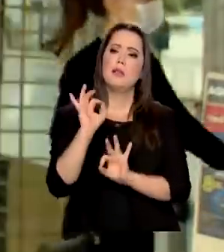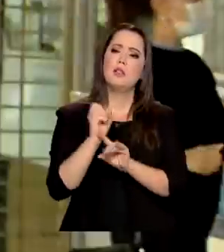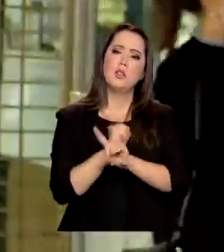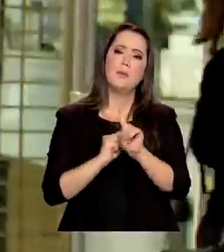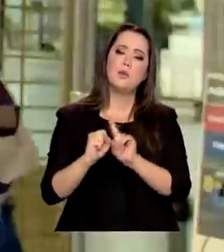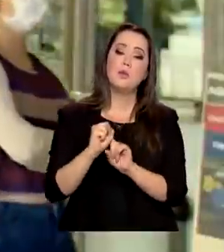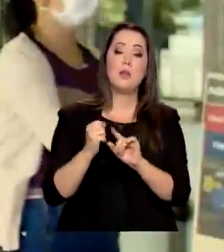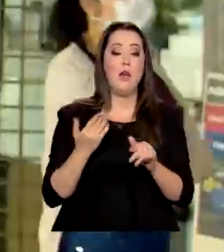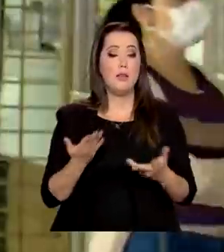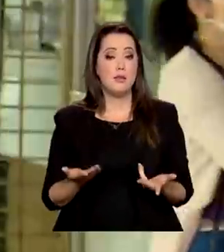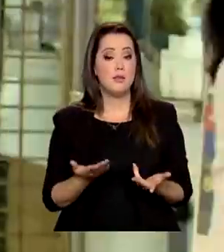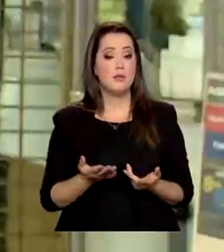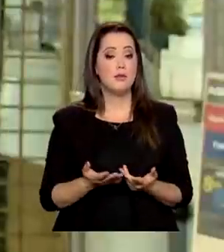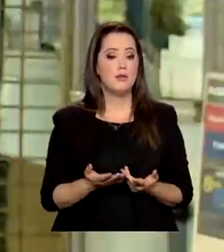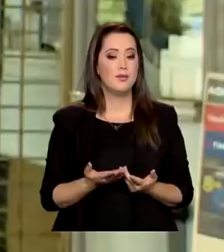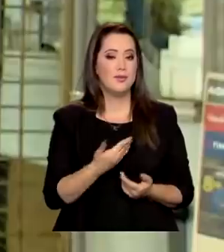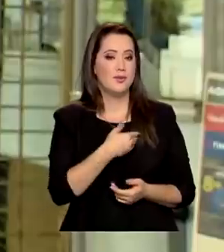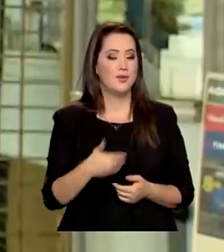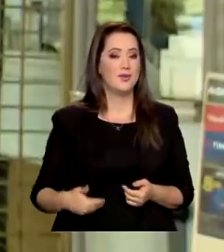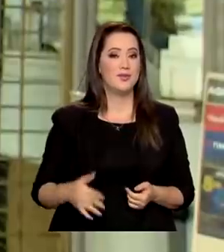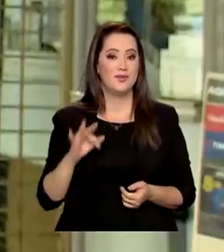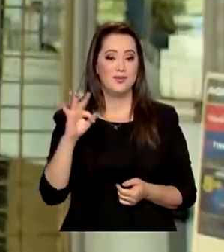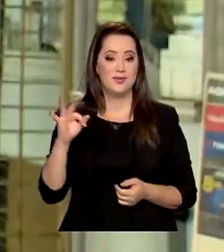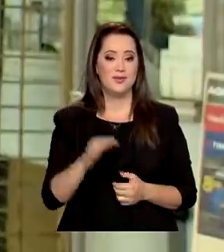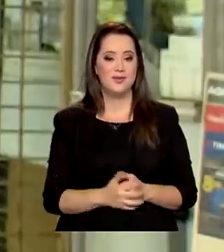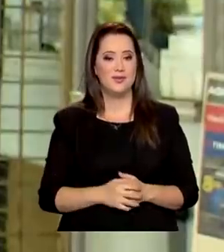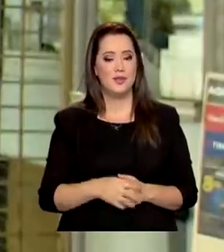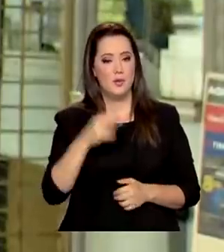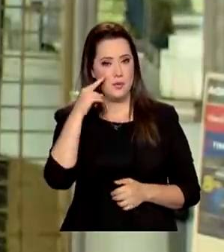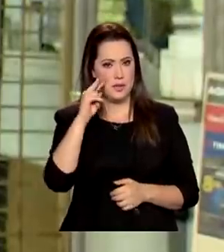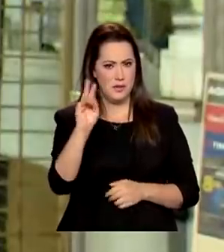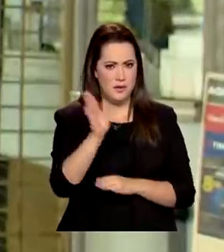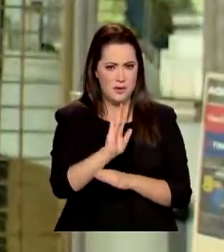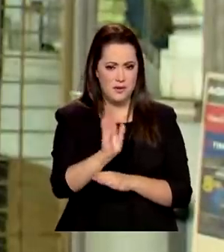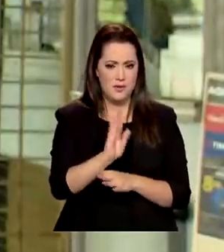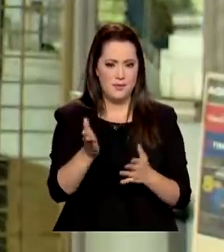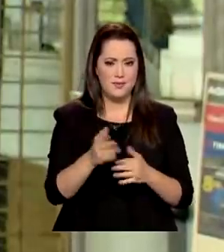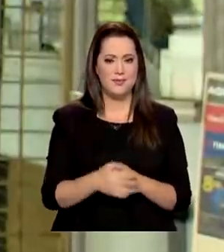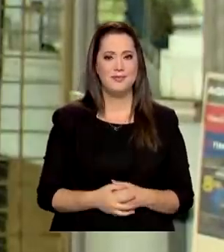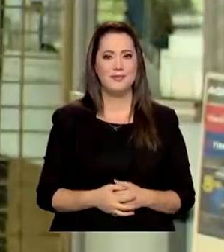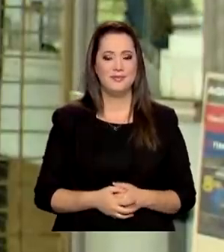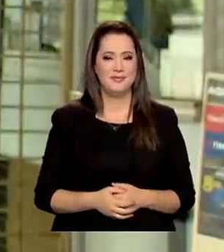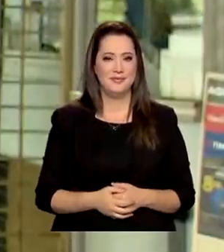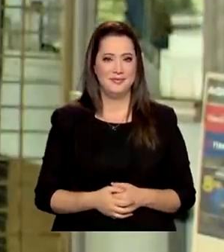sociais do governo federal? É o que você vai ver na reportagem.